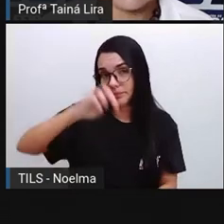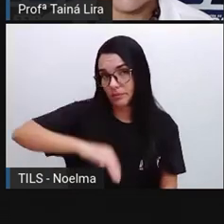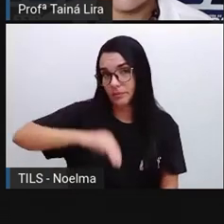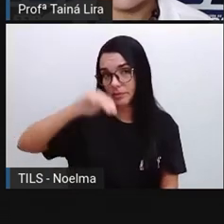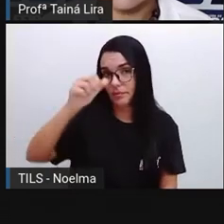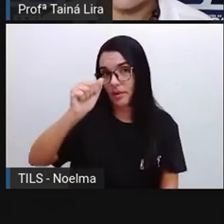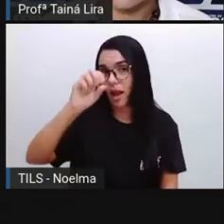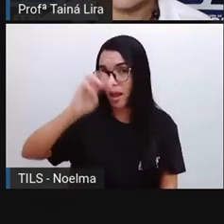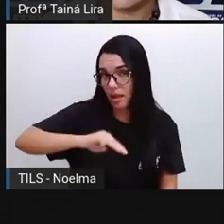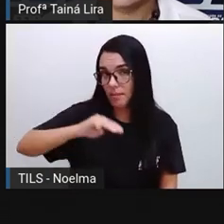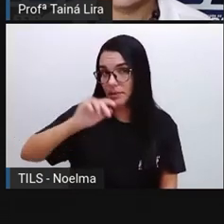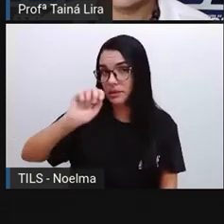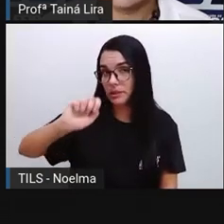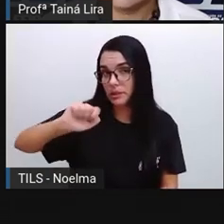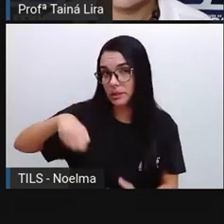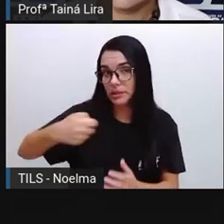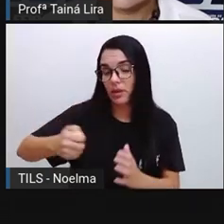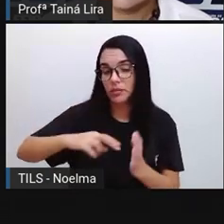tá certo?